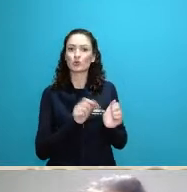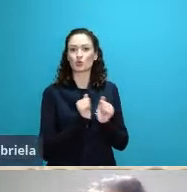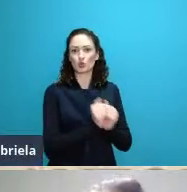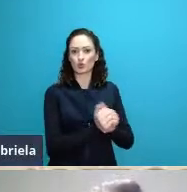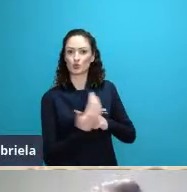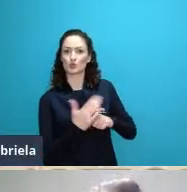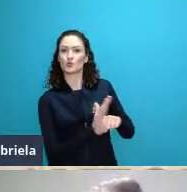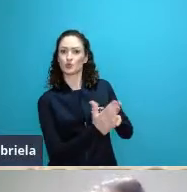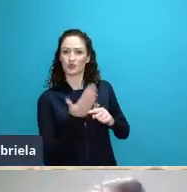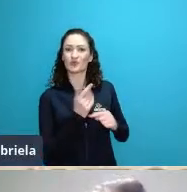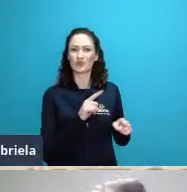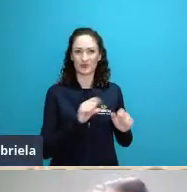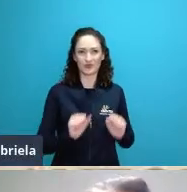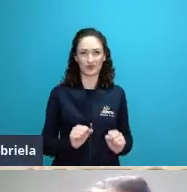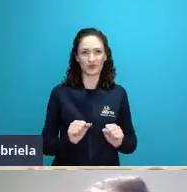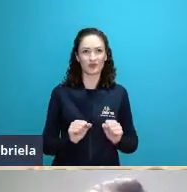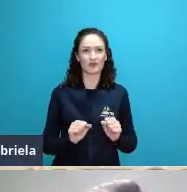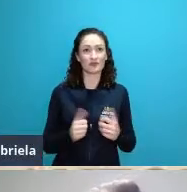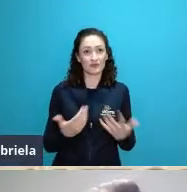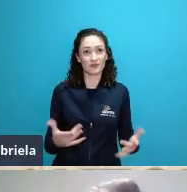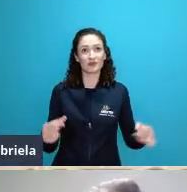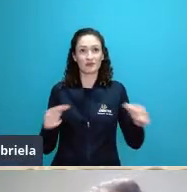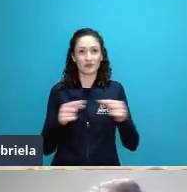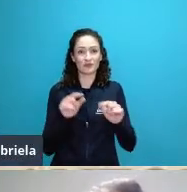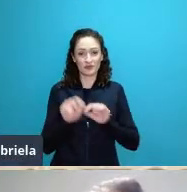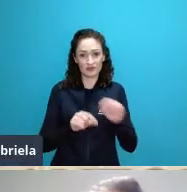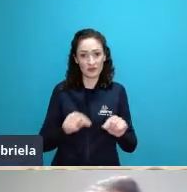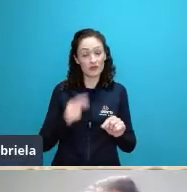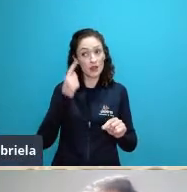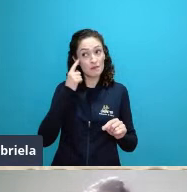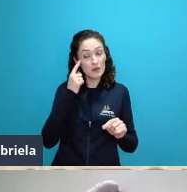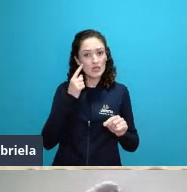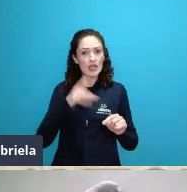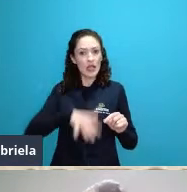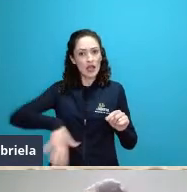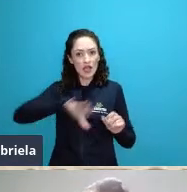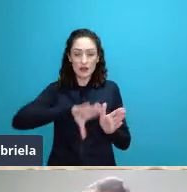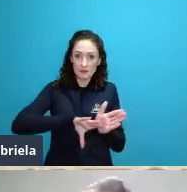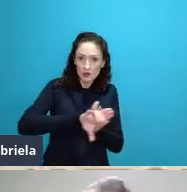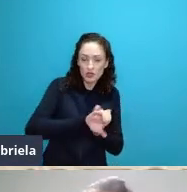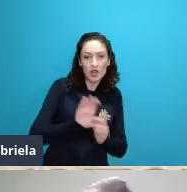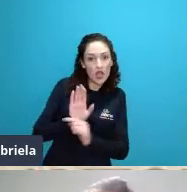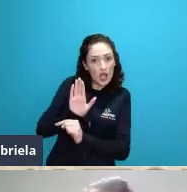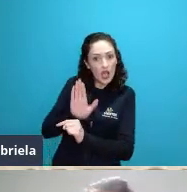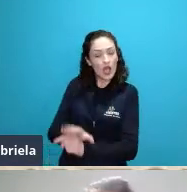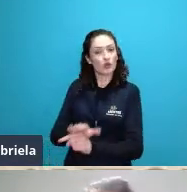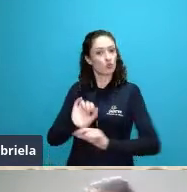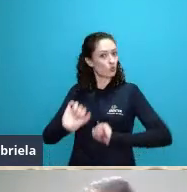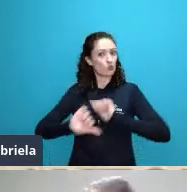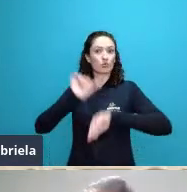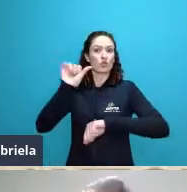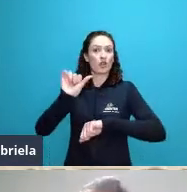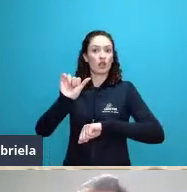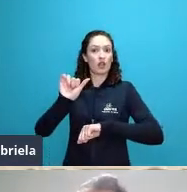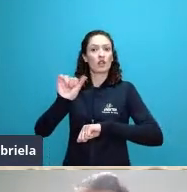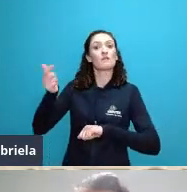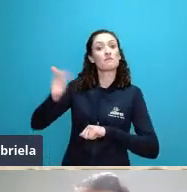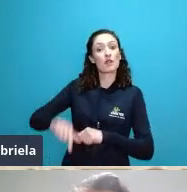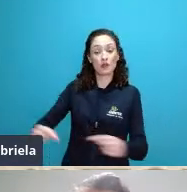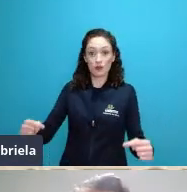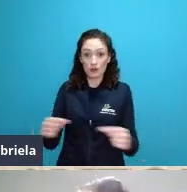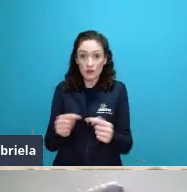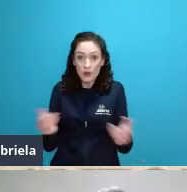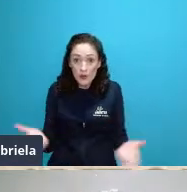de uma virada de página na biologia e também a criação do que nós conhecemos hoje como a ecologia